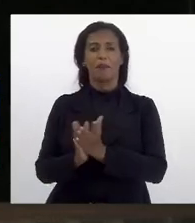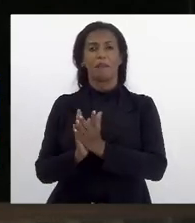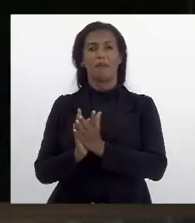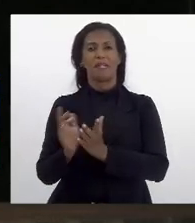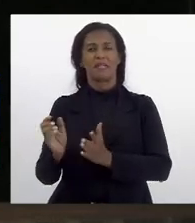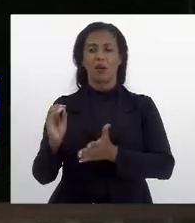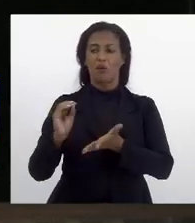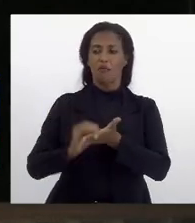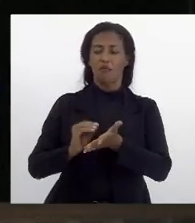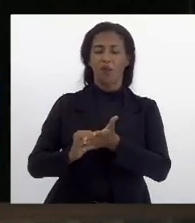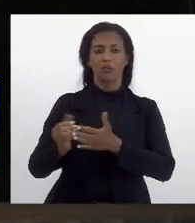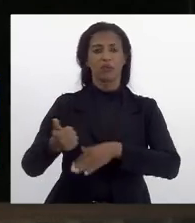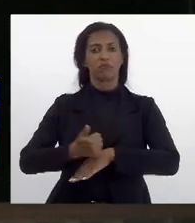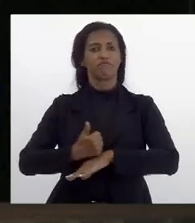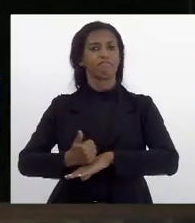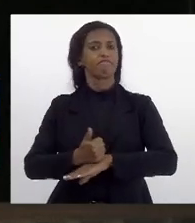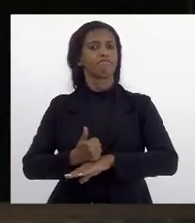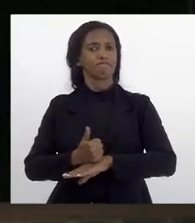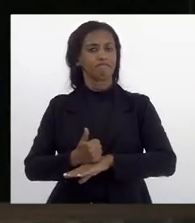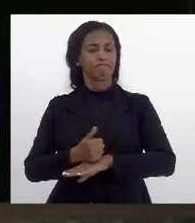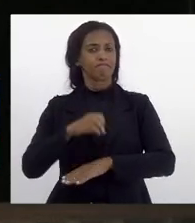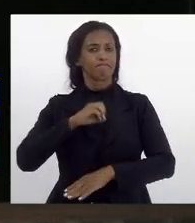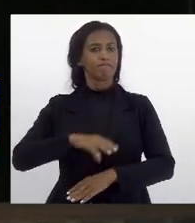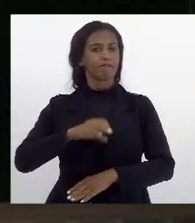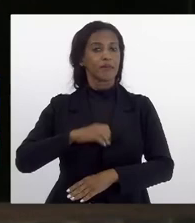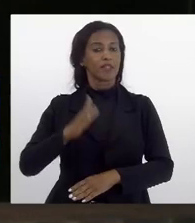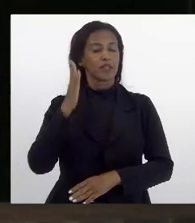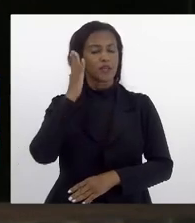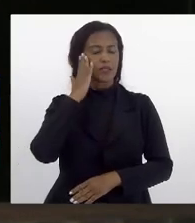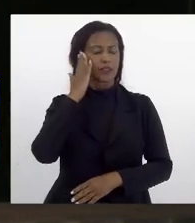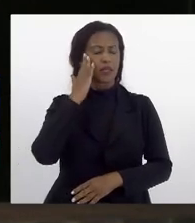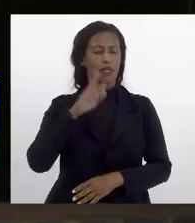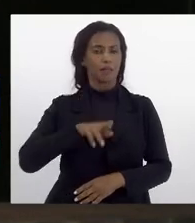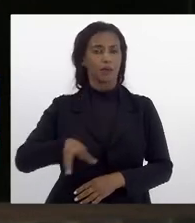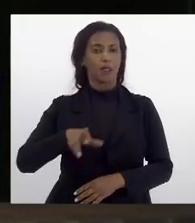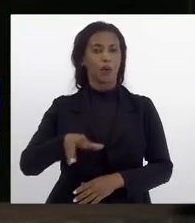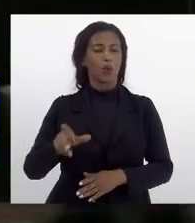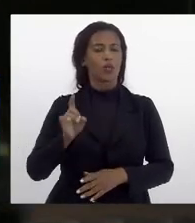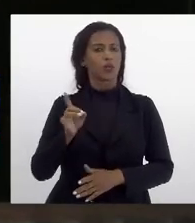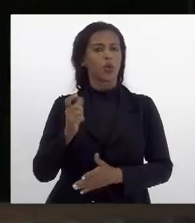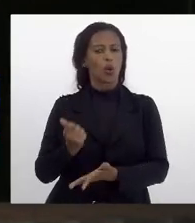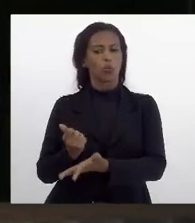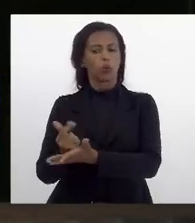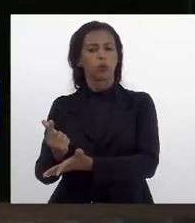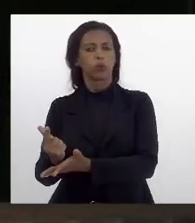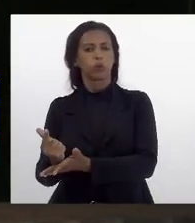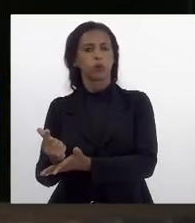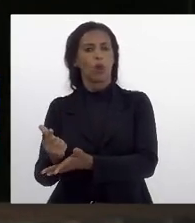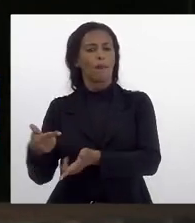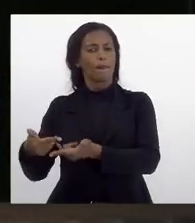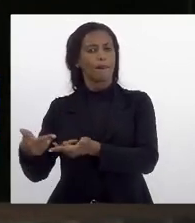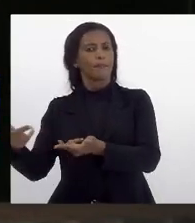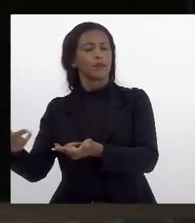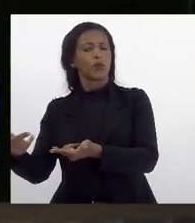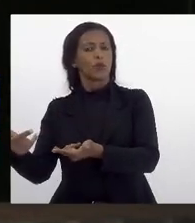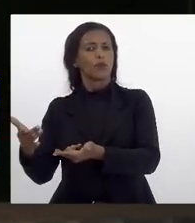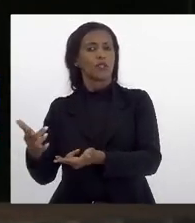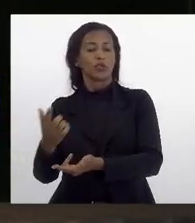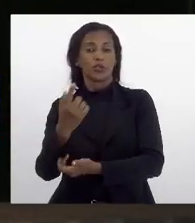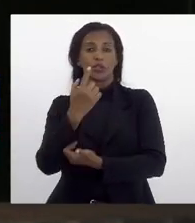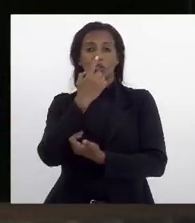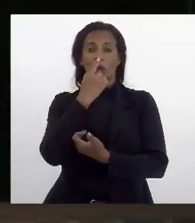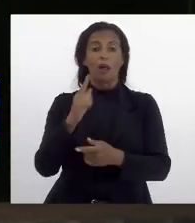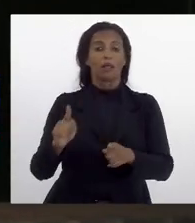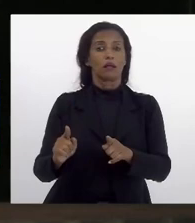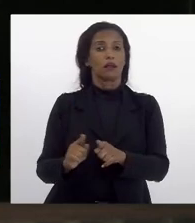indignidade menstrual a gente sabe que não é só o acesso ao absorvente íntimo